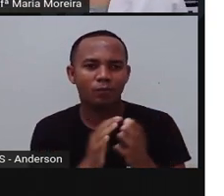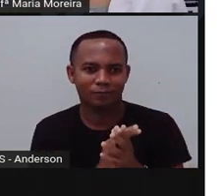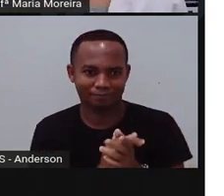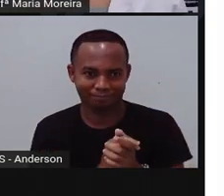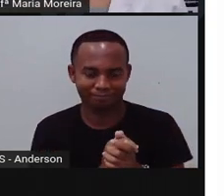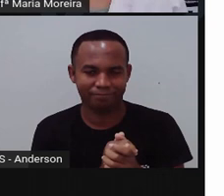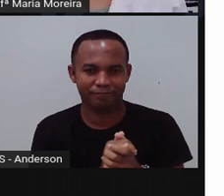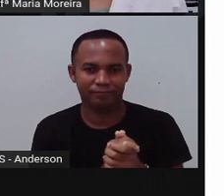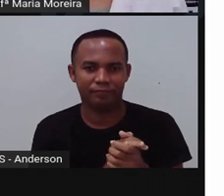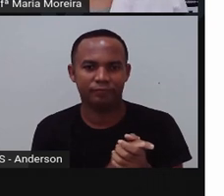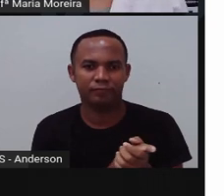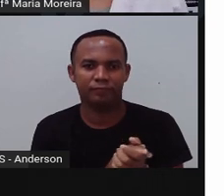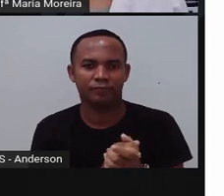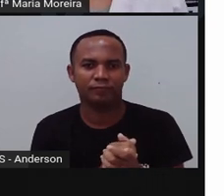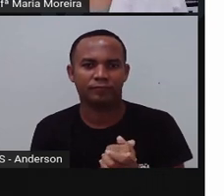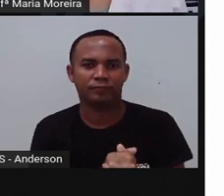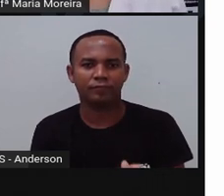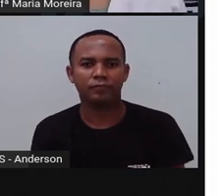Cidadania.